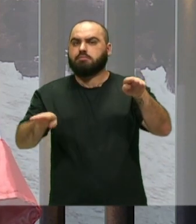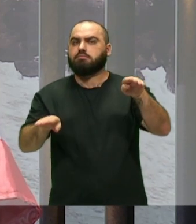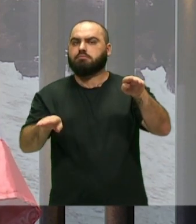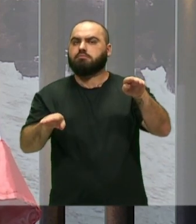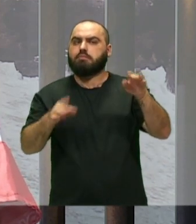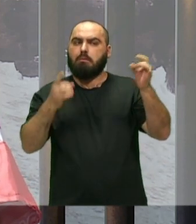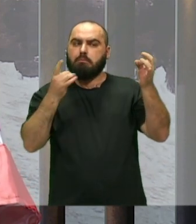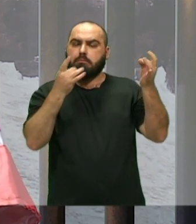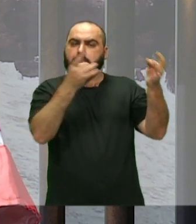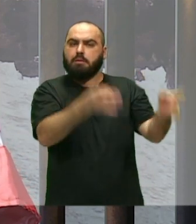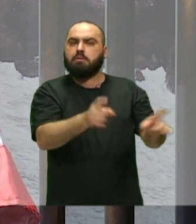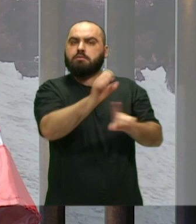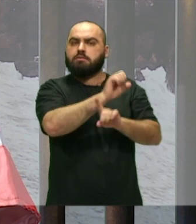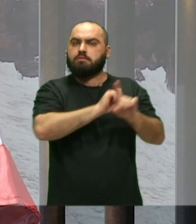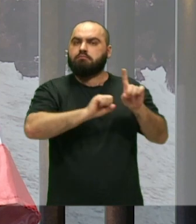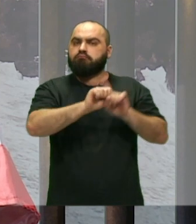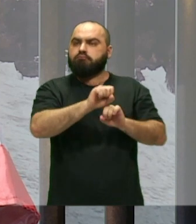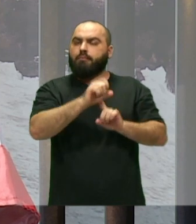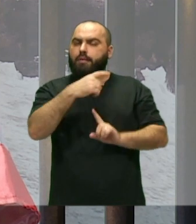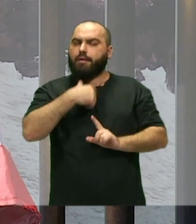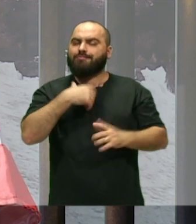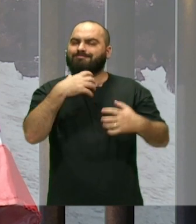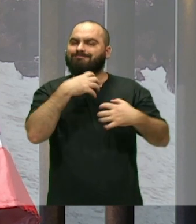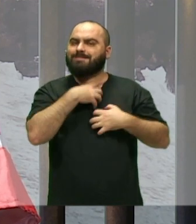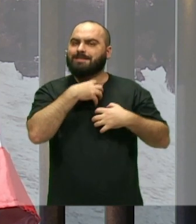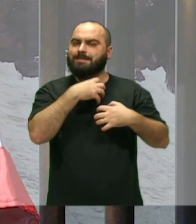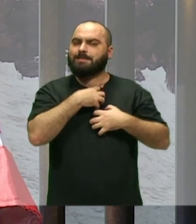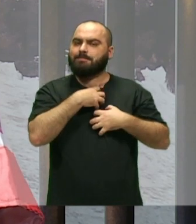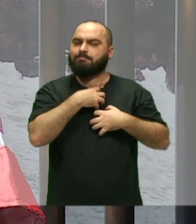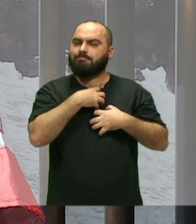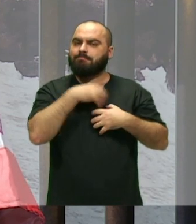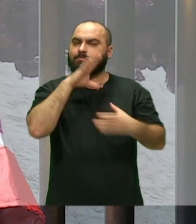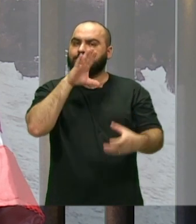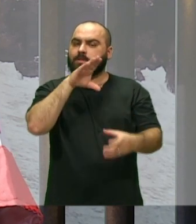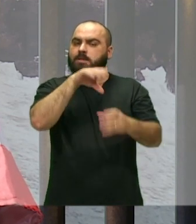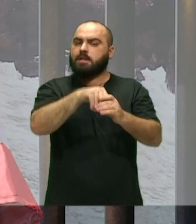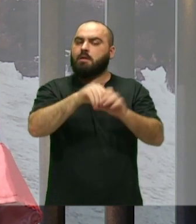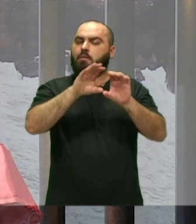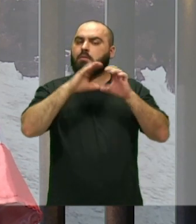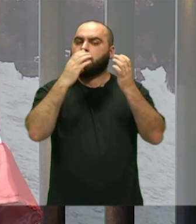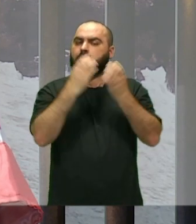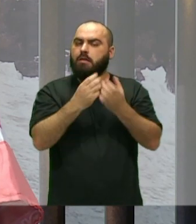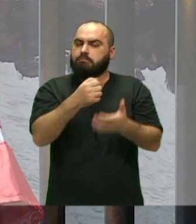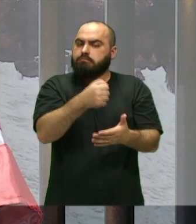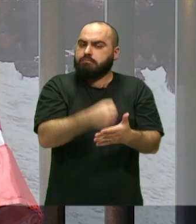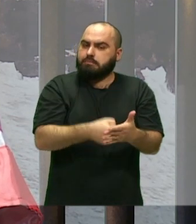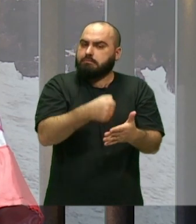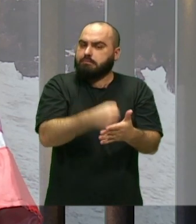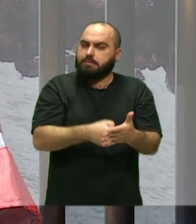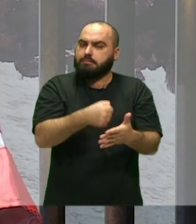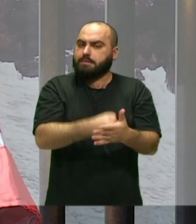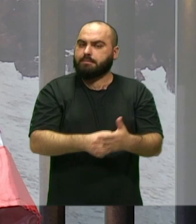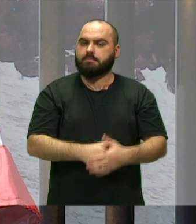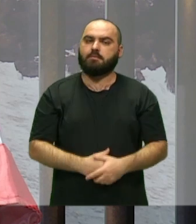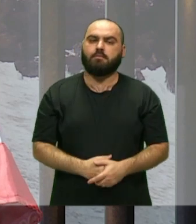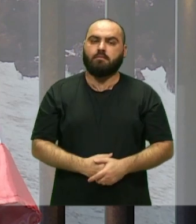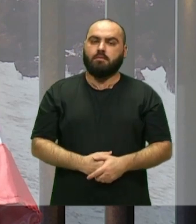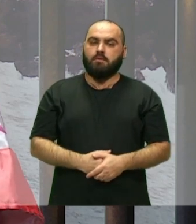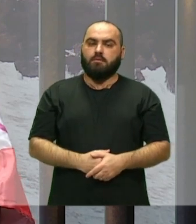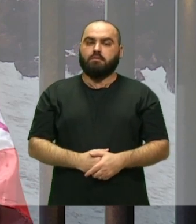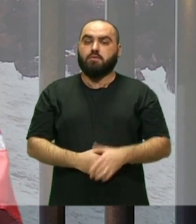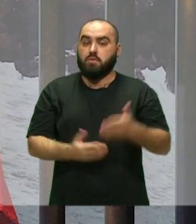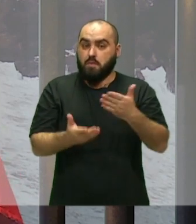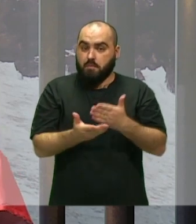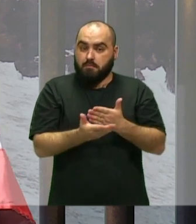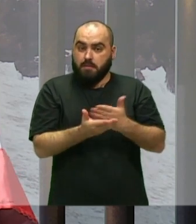Eu senti a necessidade De militar Dentro da comunidade Quando a gente inicia O baque Mulher